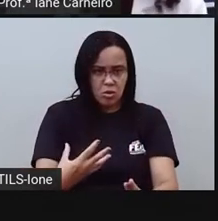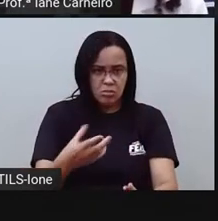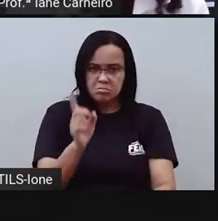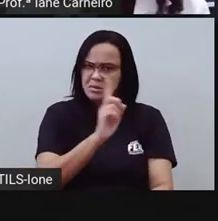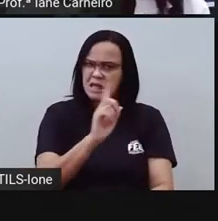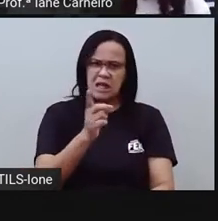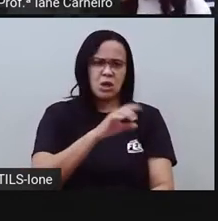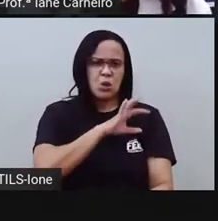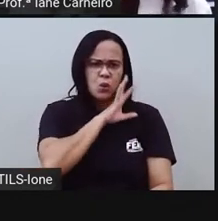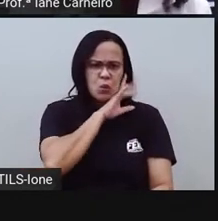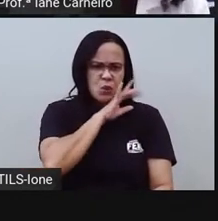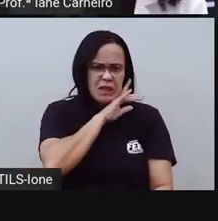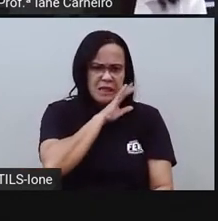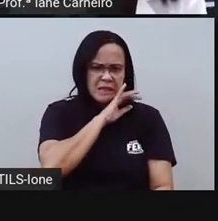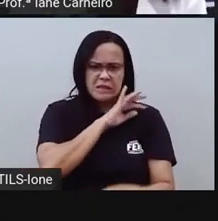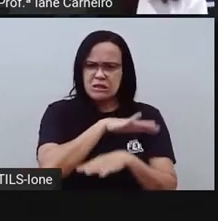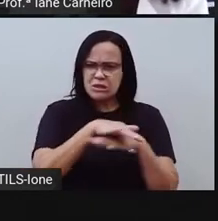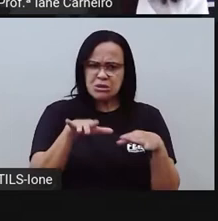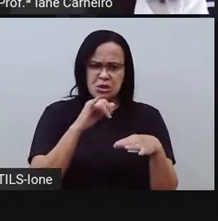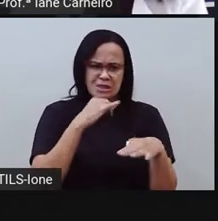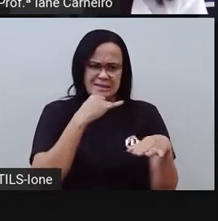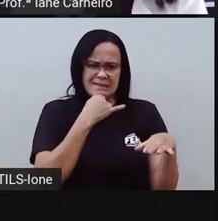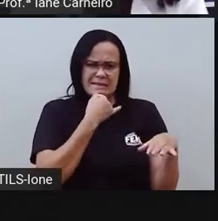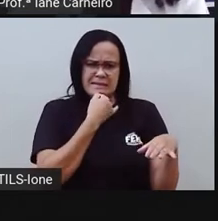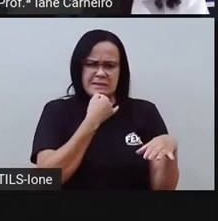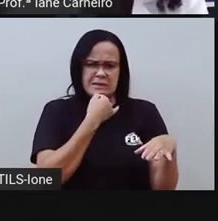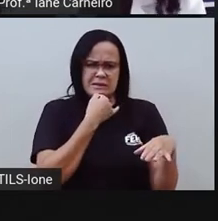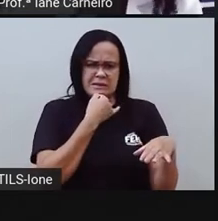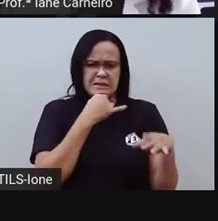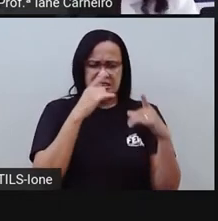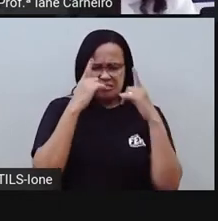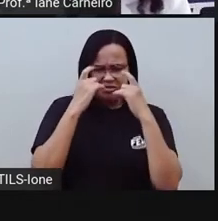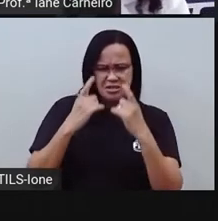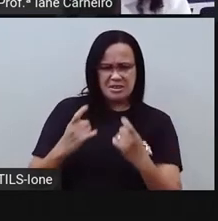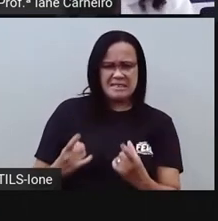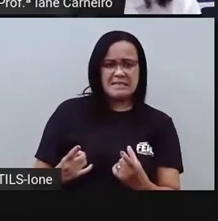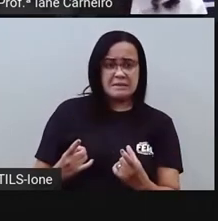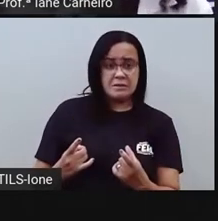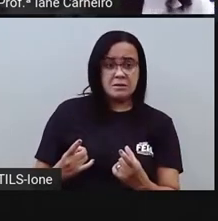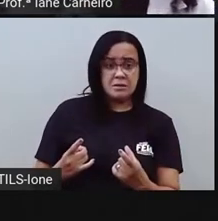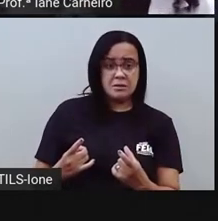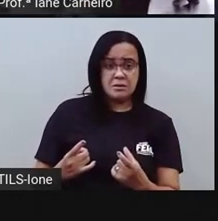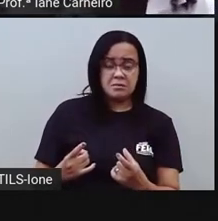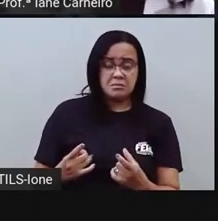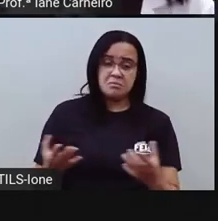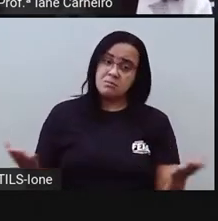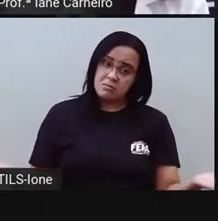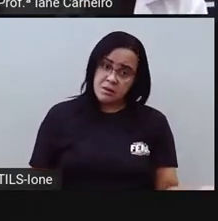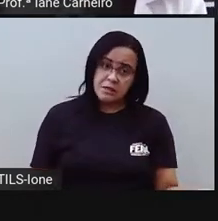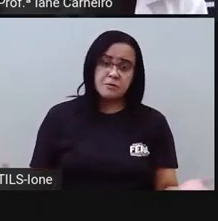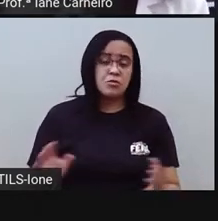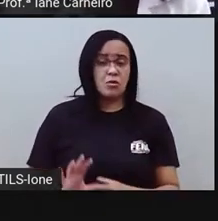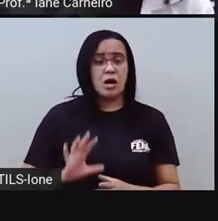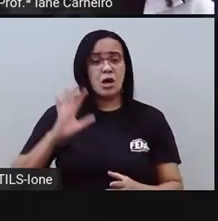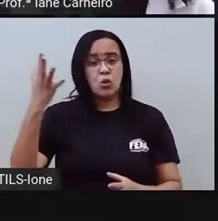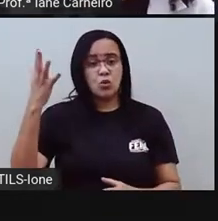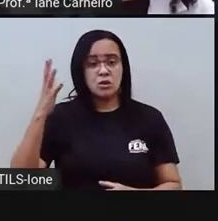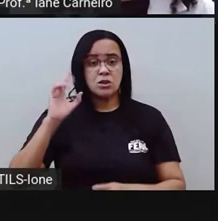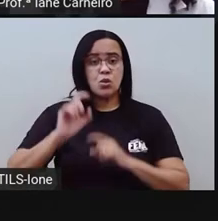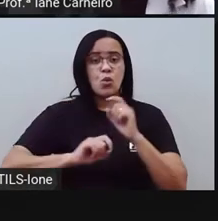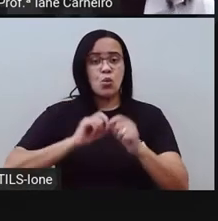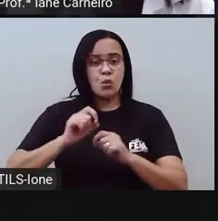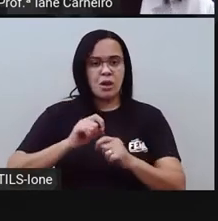Só deixa a pessoa triste, só gera violência. Isso não serve. Então, o que acontece, Pro? Acontece o racismo,